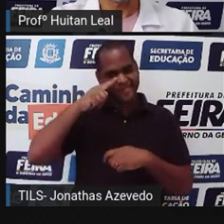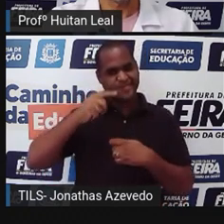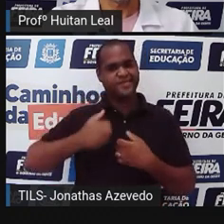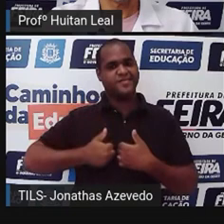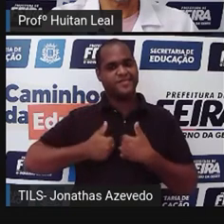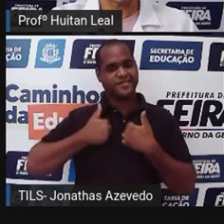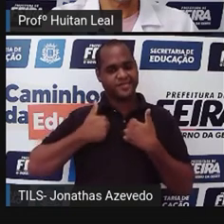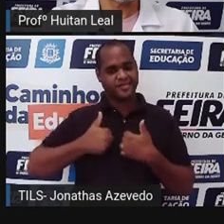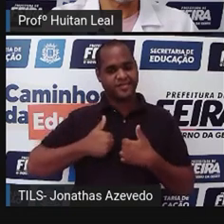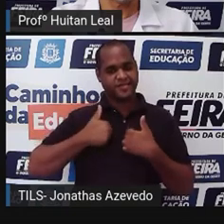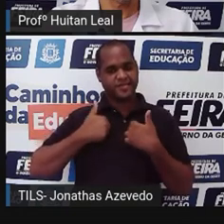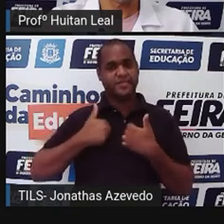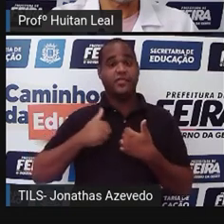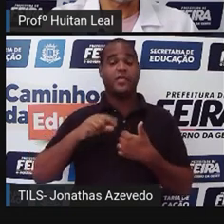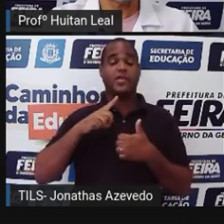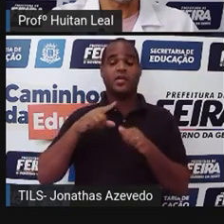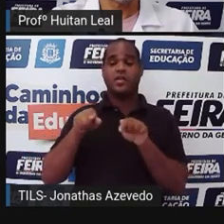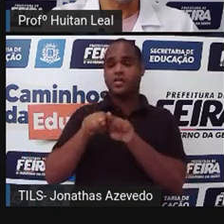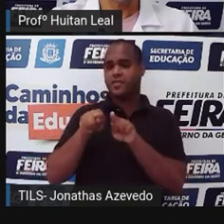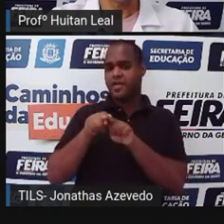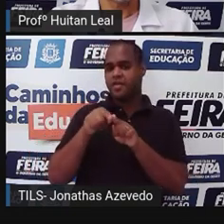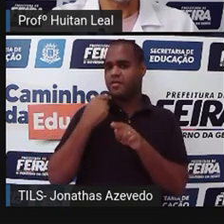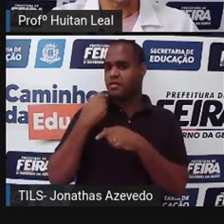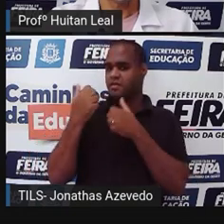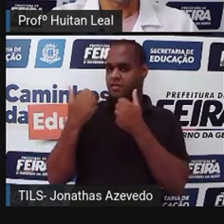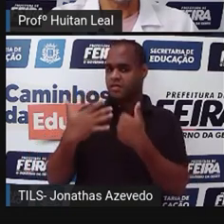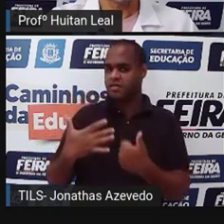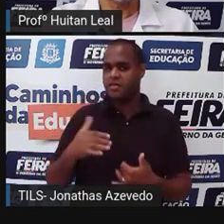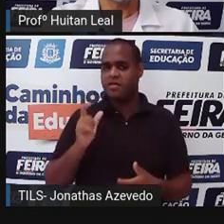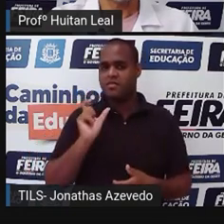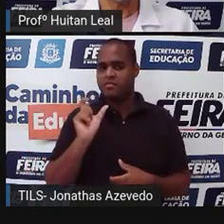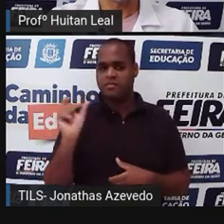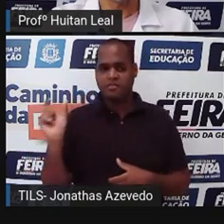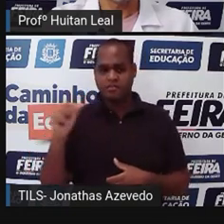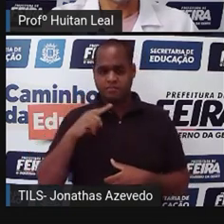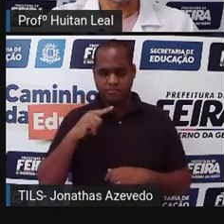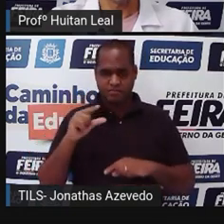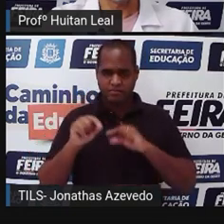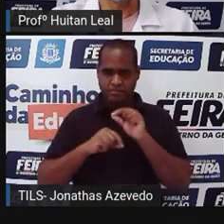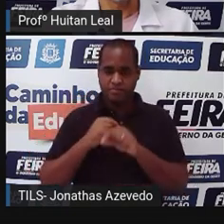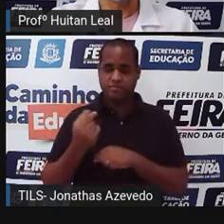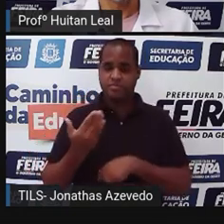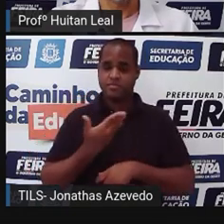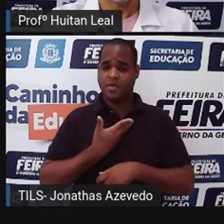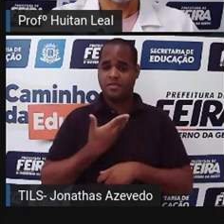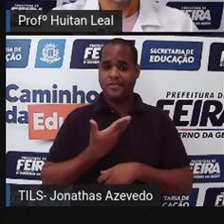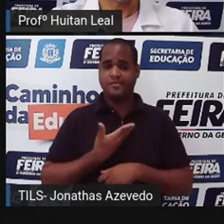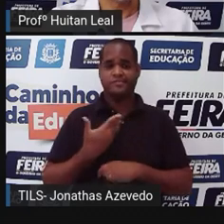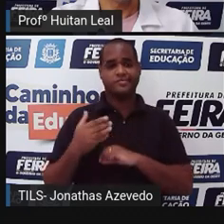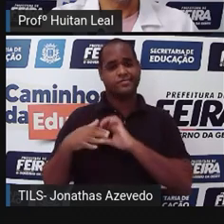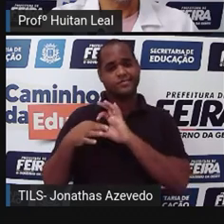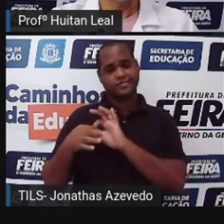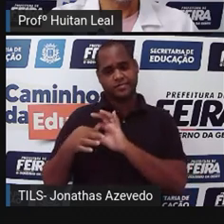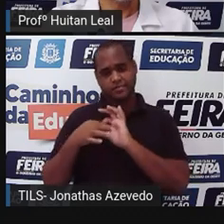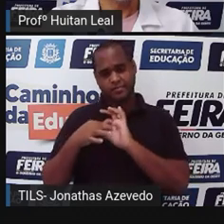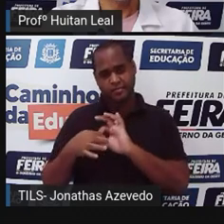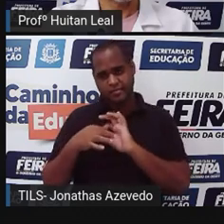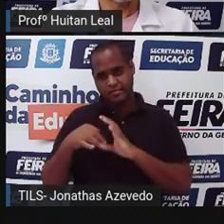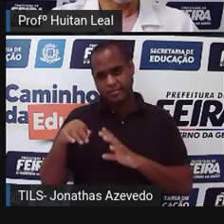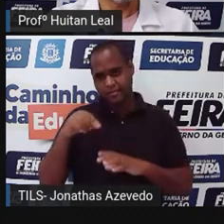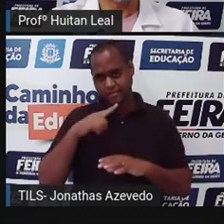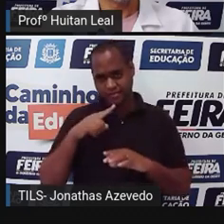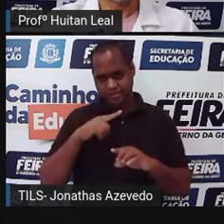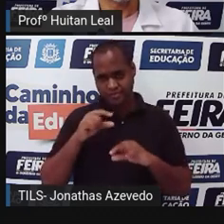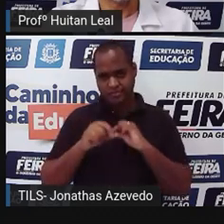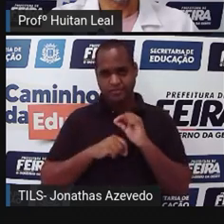deixava de escapar uma palavra, pois aquele era seu melhor amigo. Então, ele se